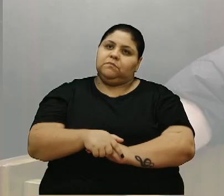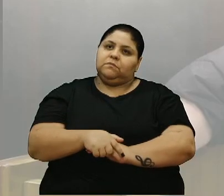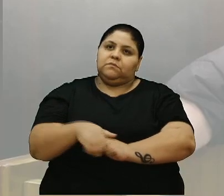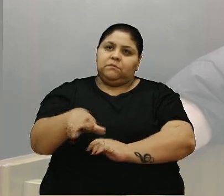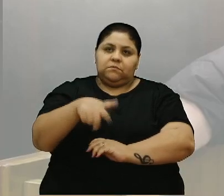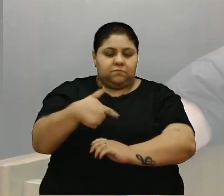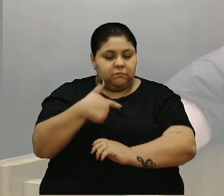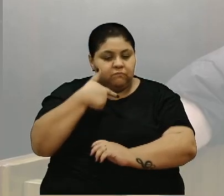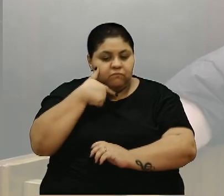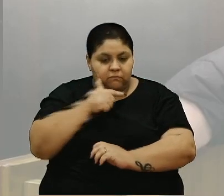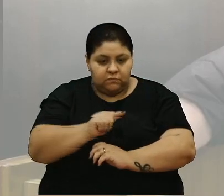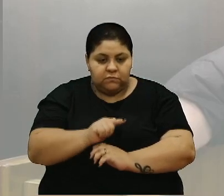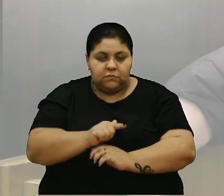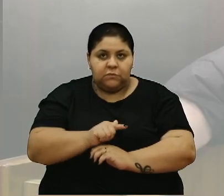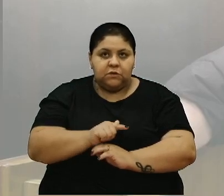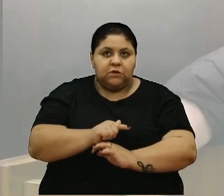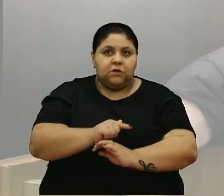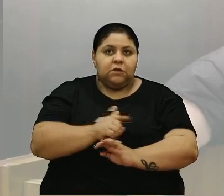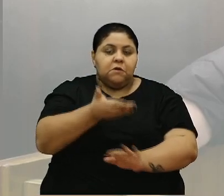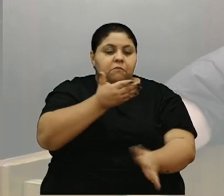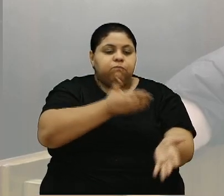consegue convergir